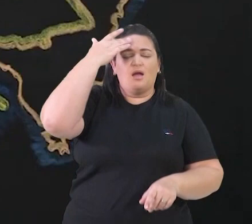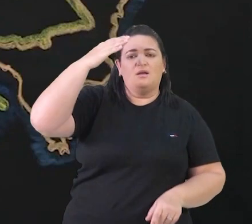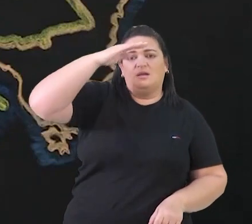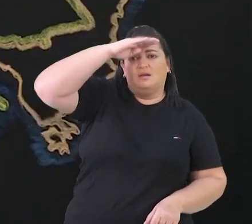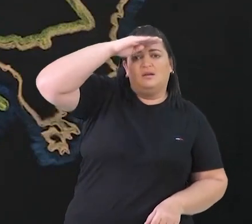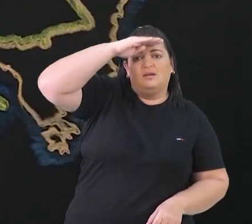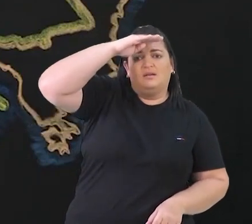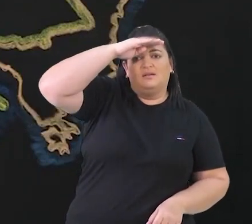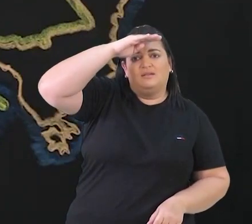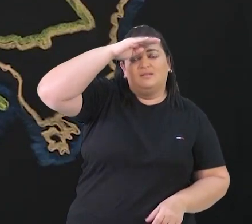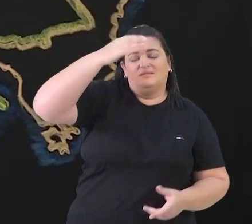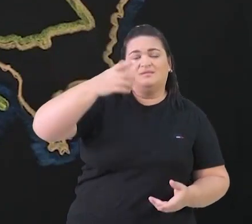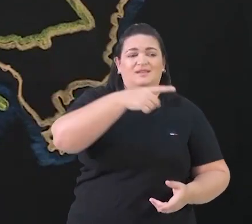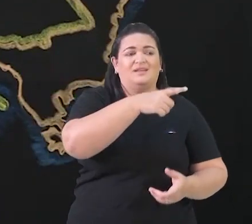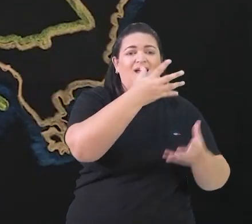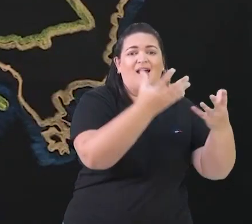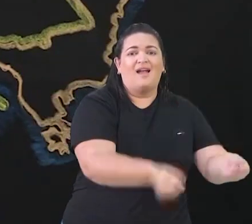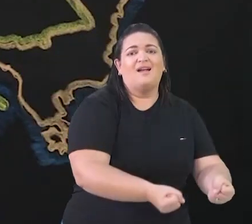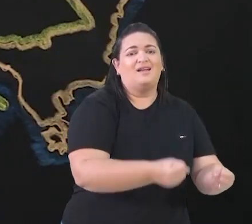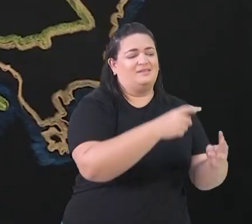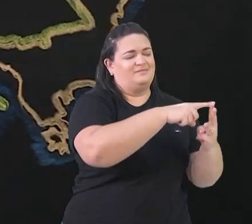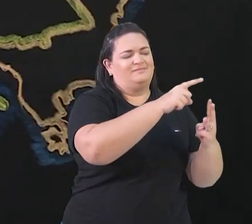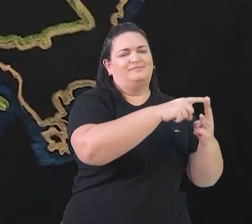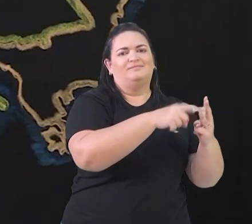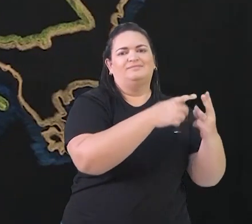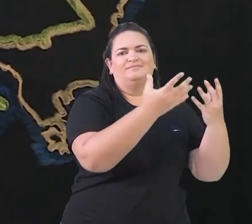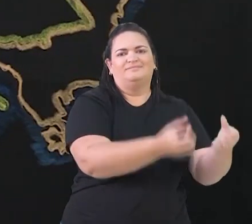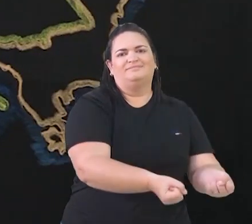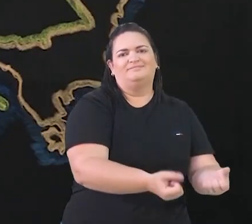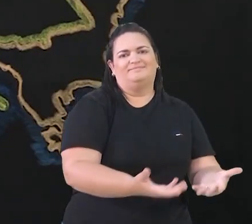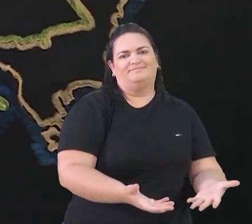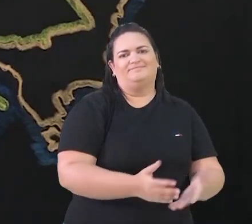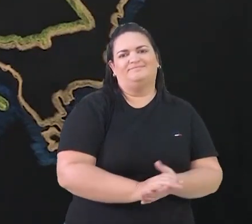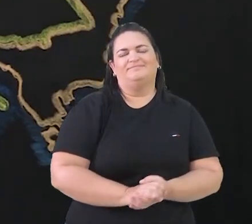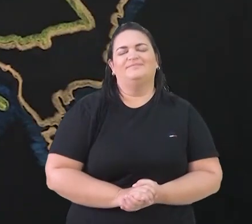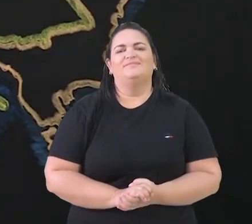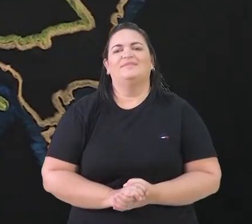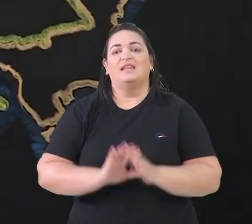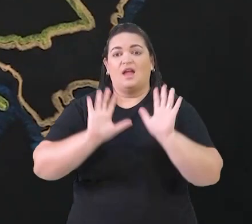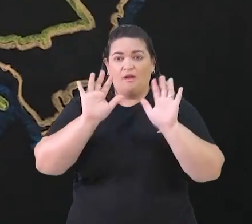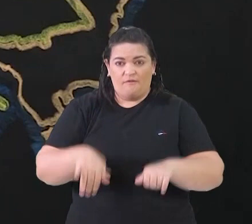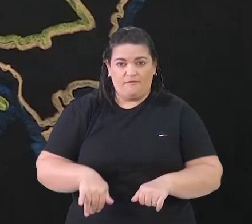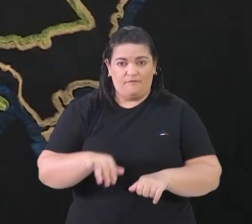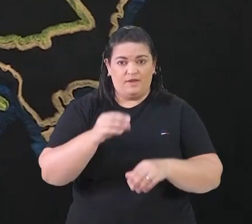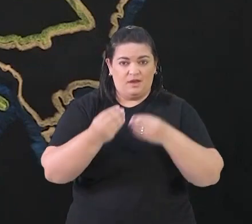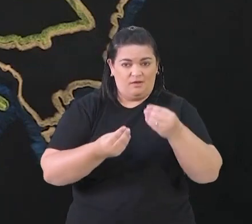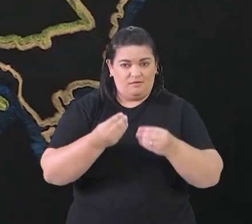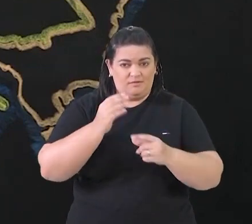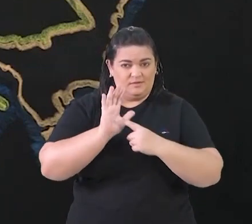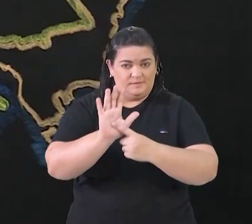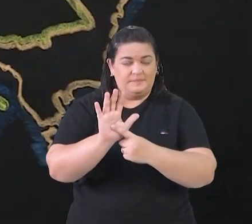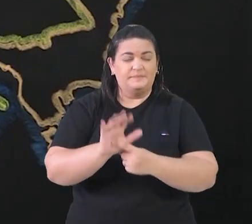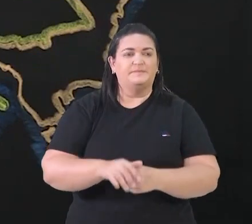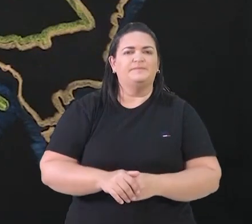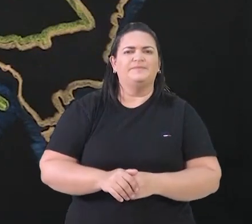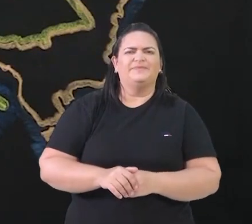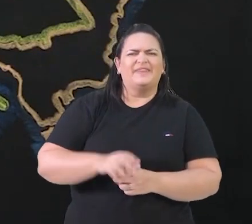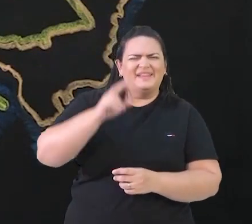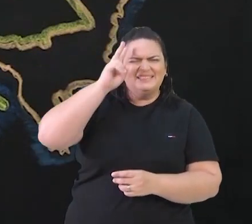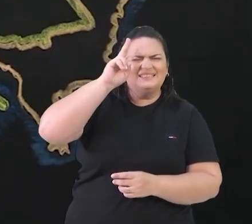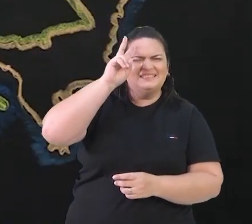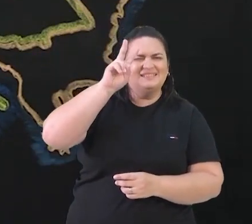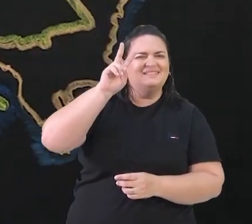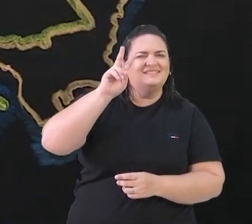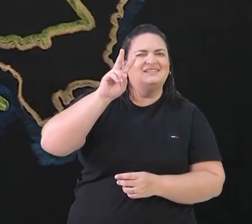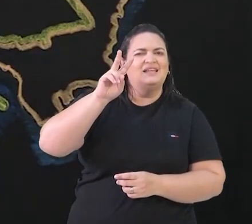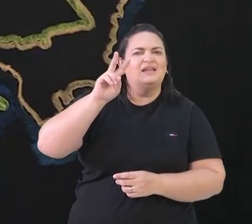eram as pessoas que tinham aderido a essas reformas. Para a gente encerrar, olha como é interessante estudar a história. Quando a